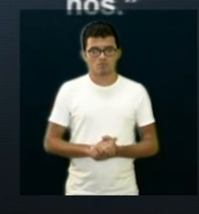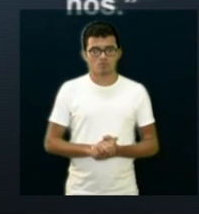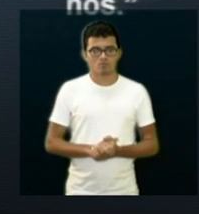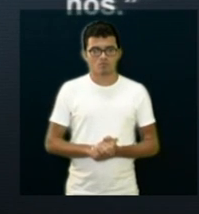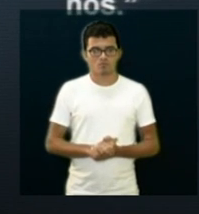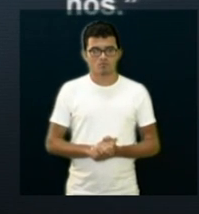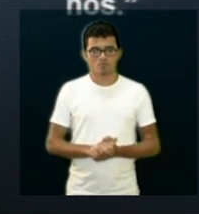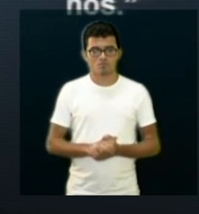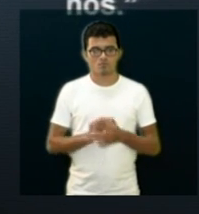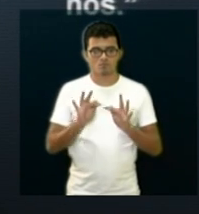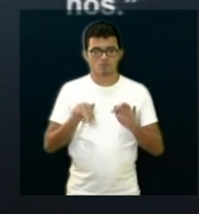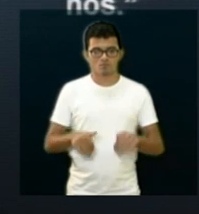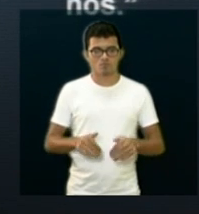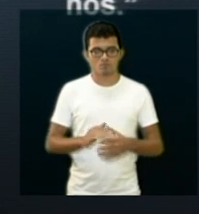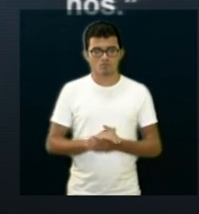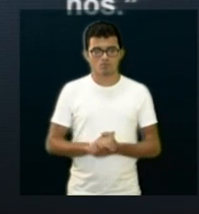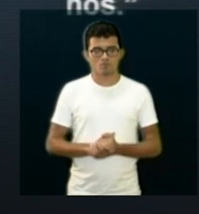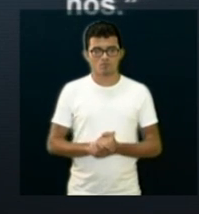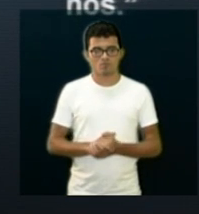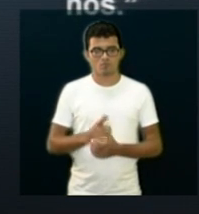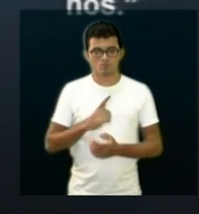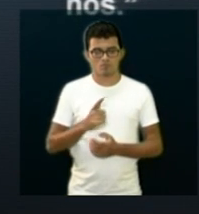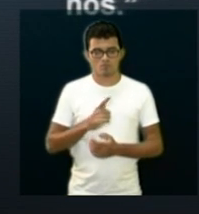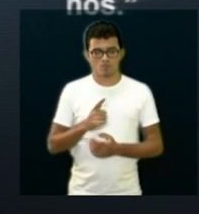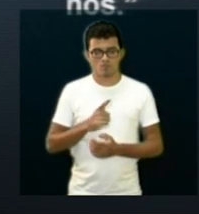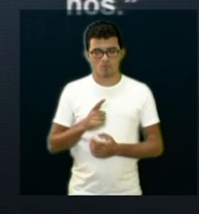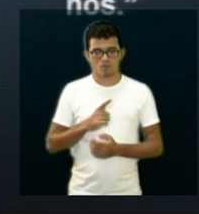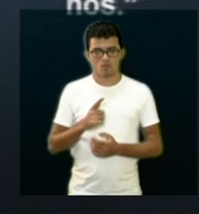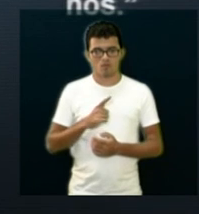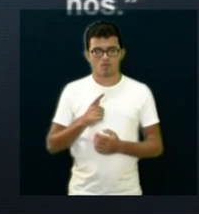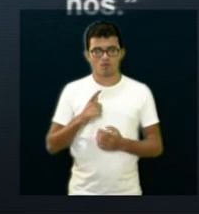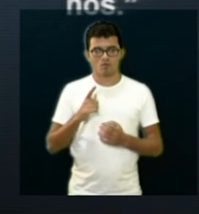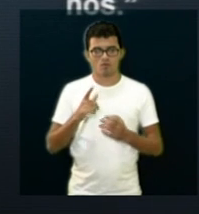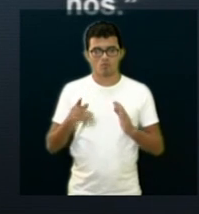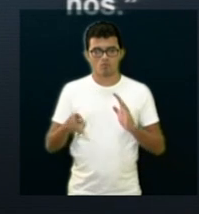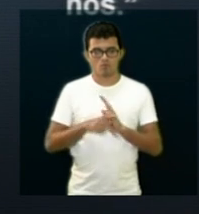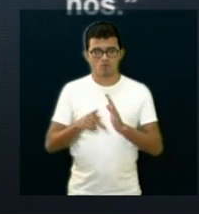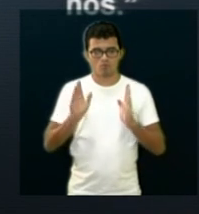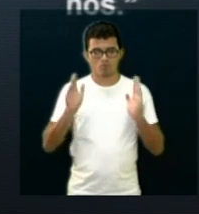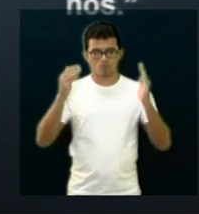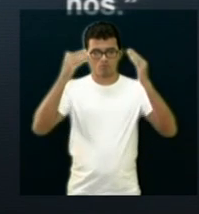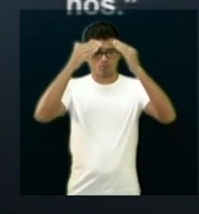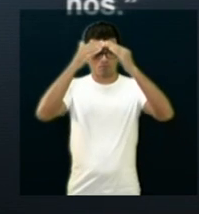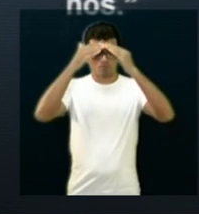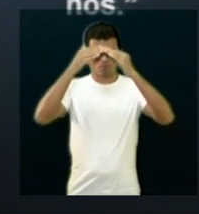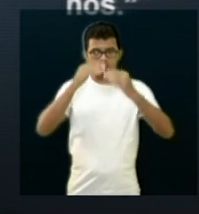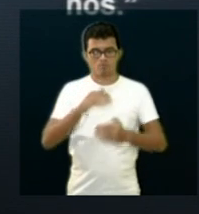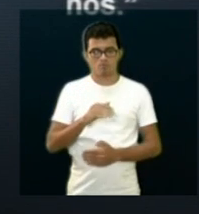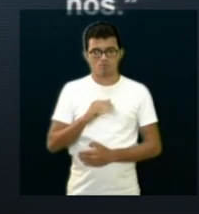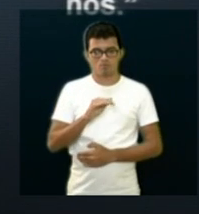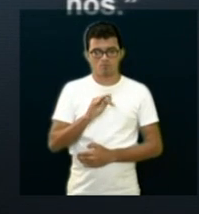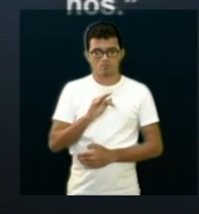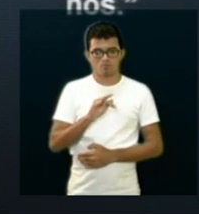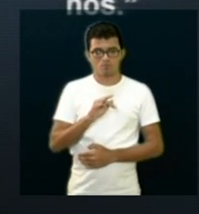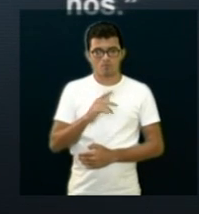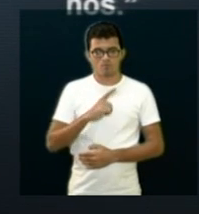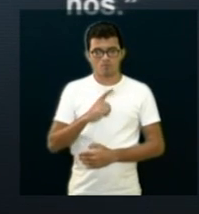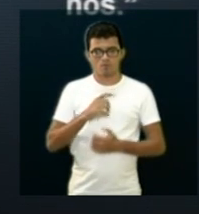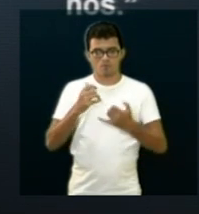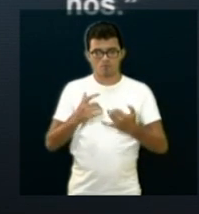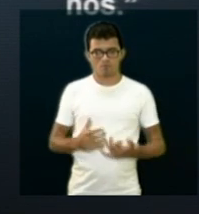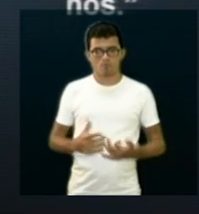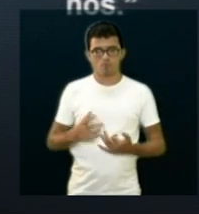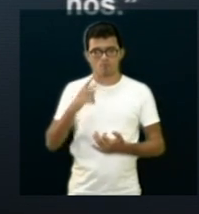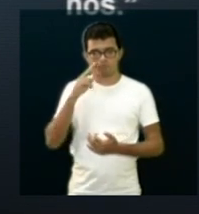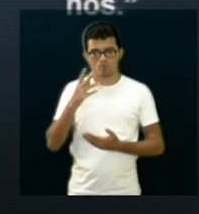E, para finalizar, uma palavra, então, do Papa Francisco. Assim, olha o Senhor Jesus.